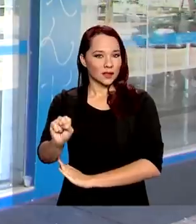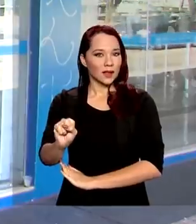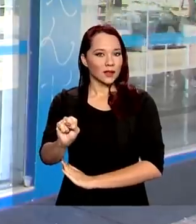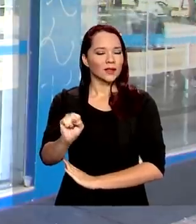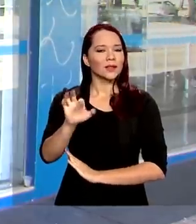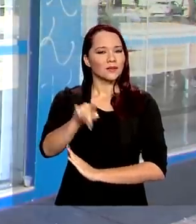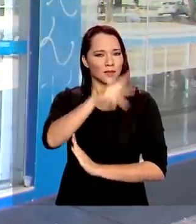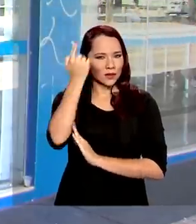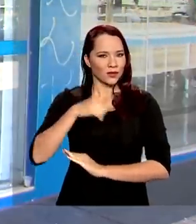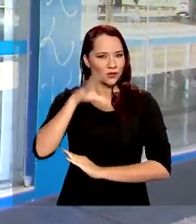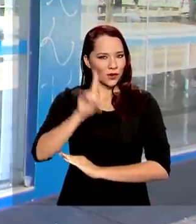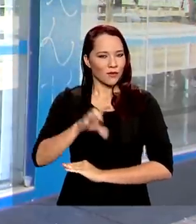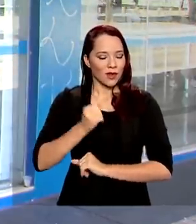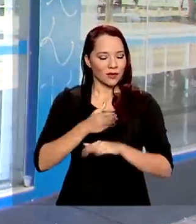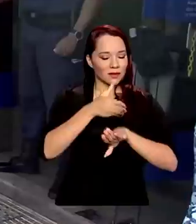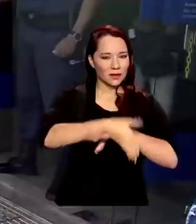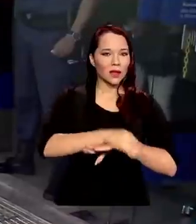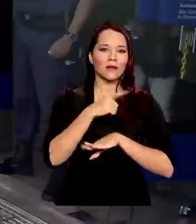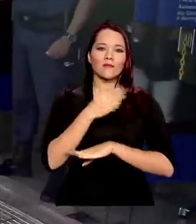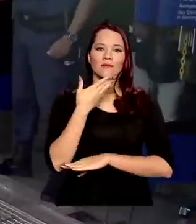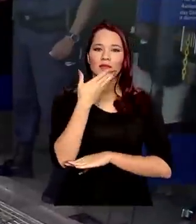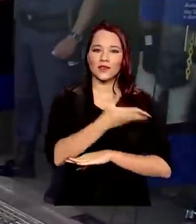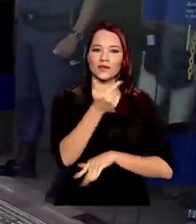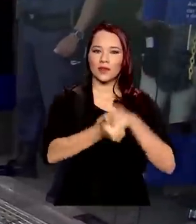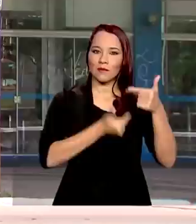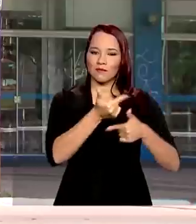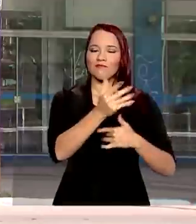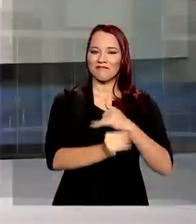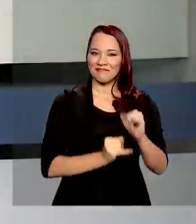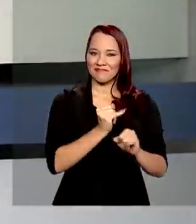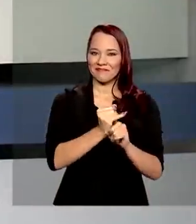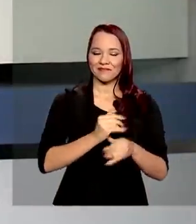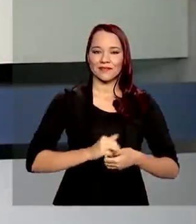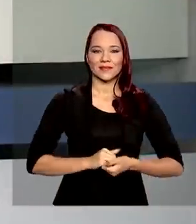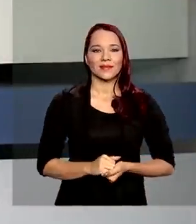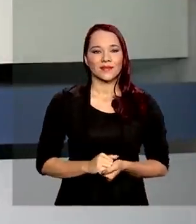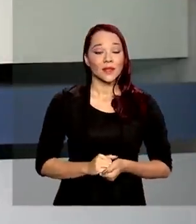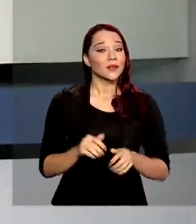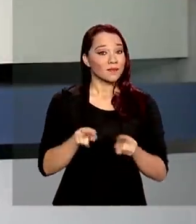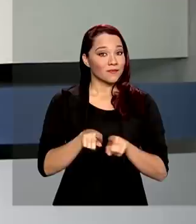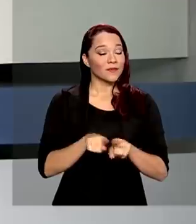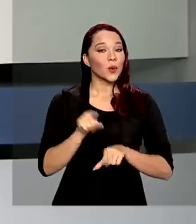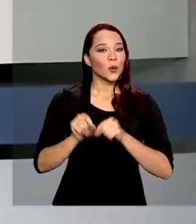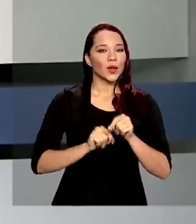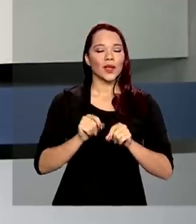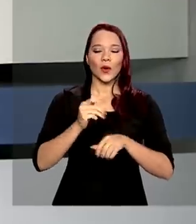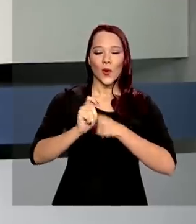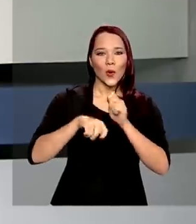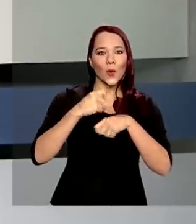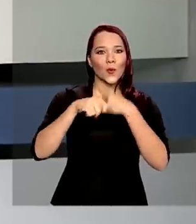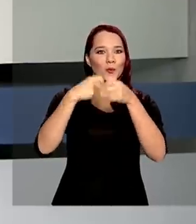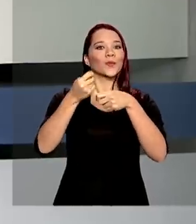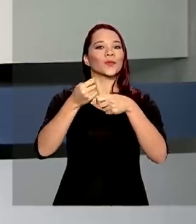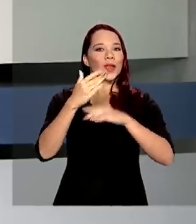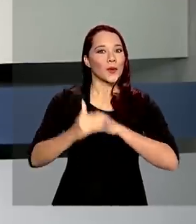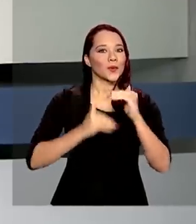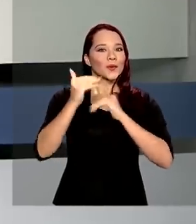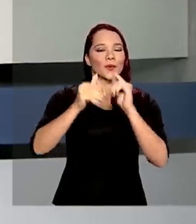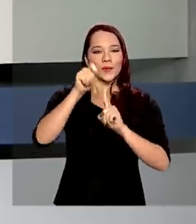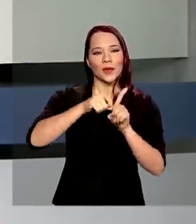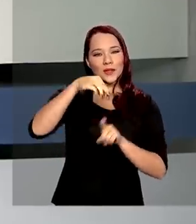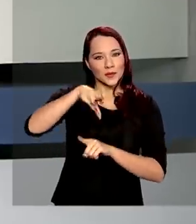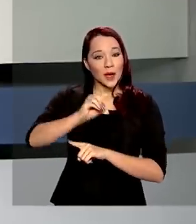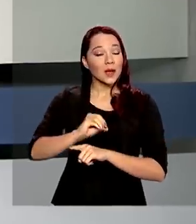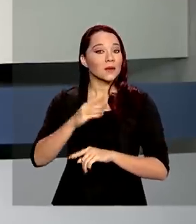Segurados podem acessar e solicitar serviços pela internet. E veja também, comércio volta a crescer em maio e